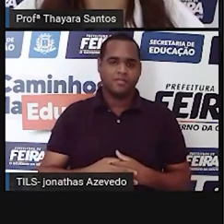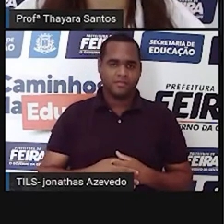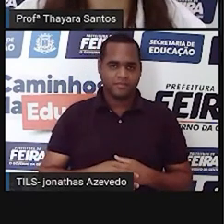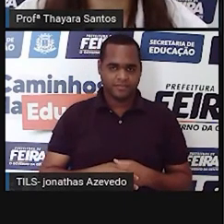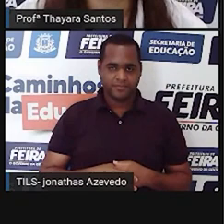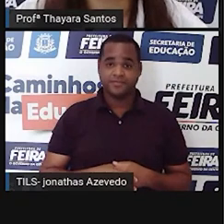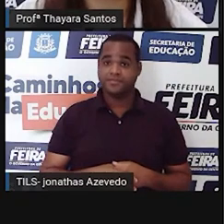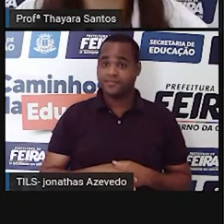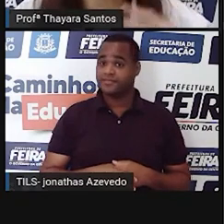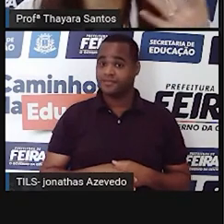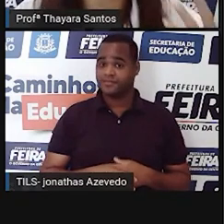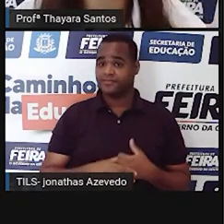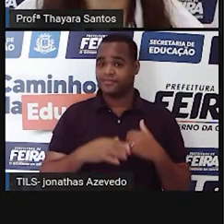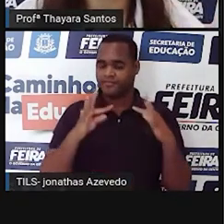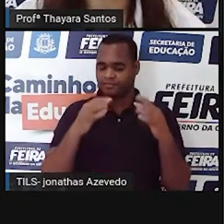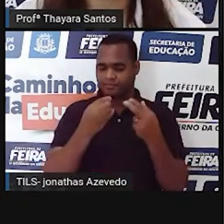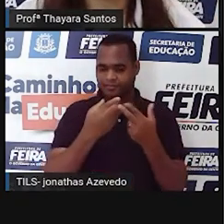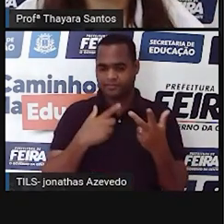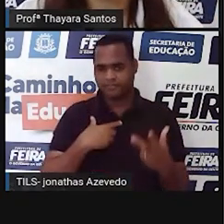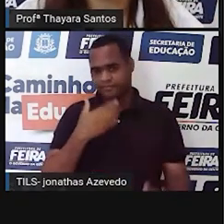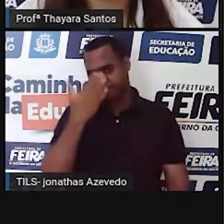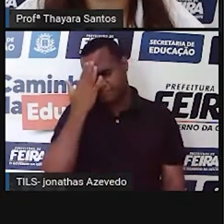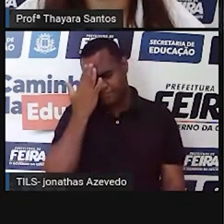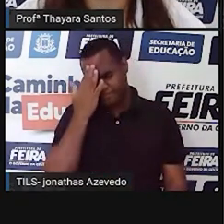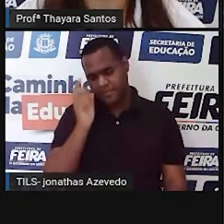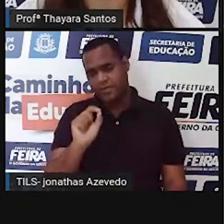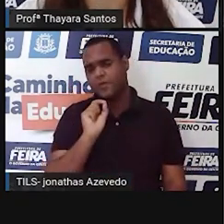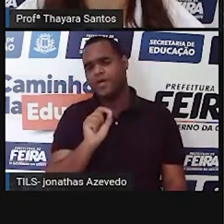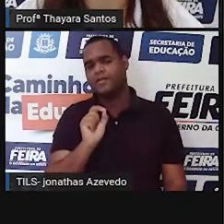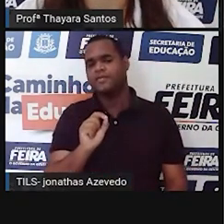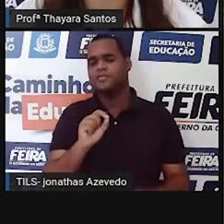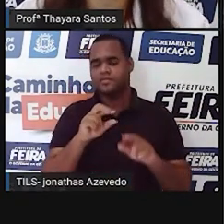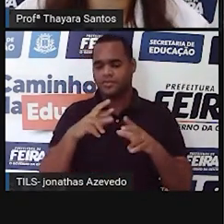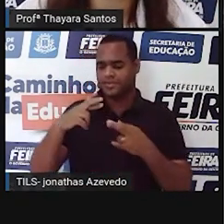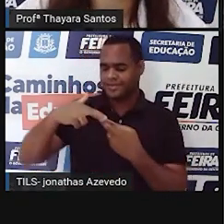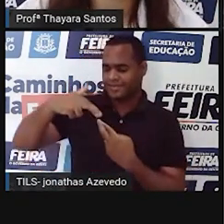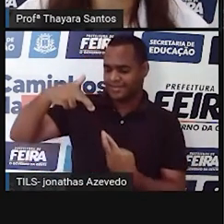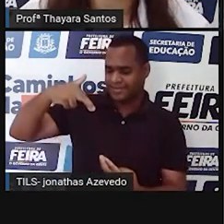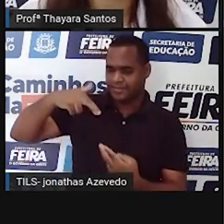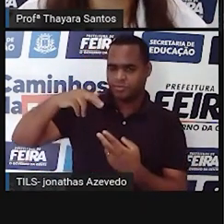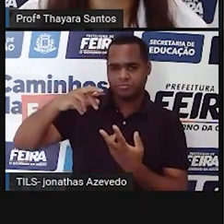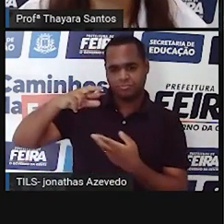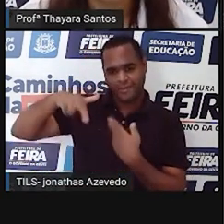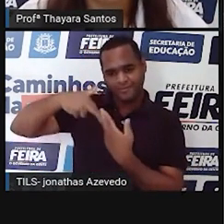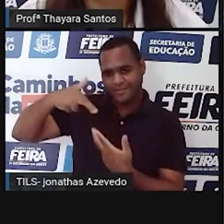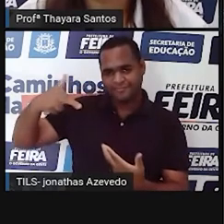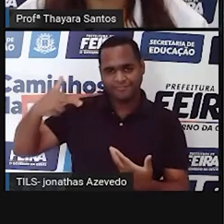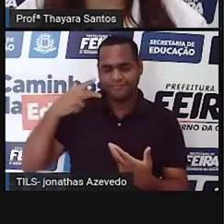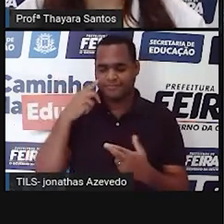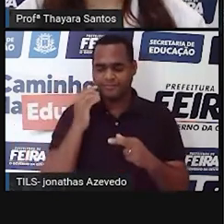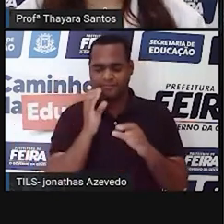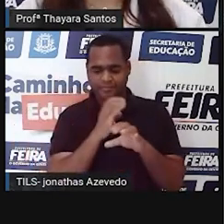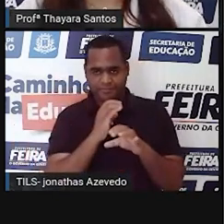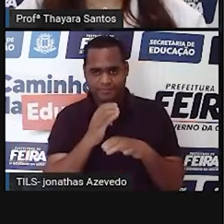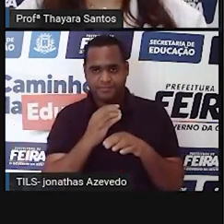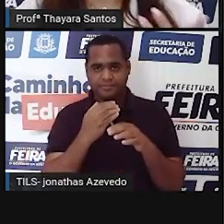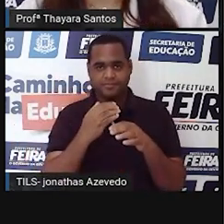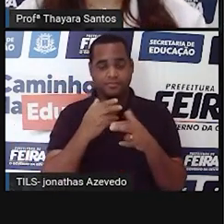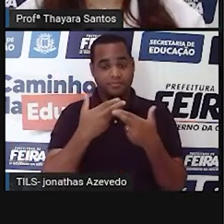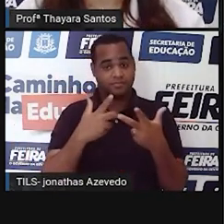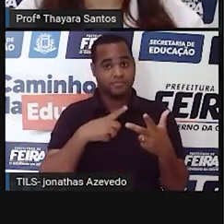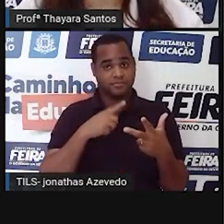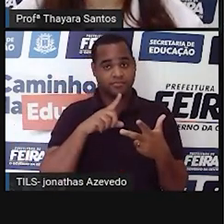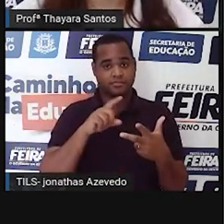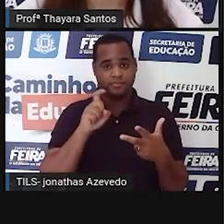E tudo isso, a gente só conseguiu saber essas coisas sobre o material genético depois da invenção do microscópio. O microscópio é uma